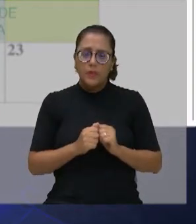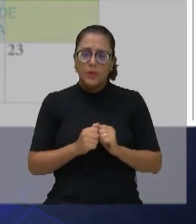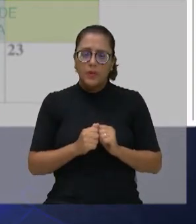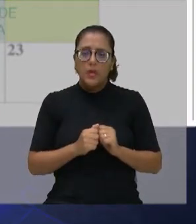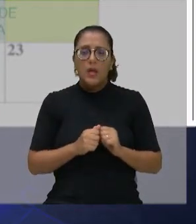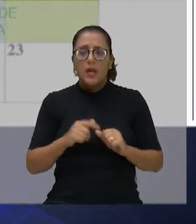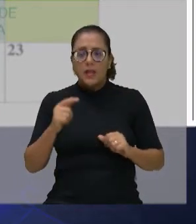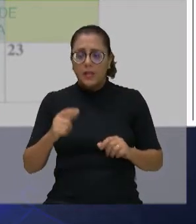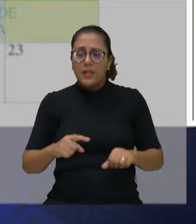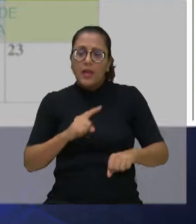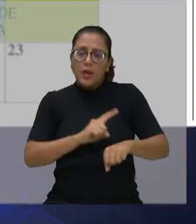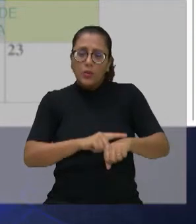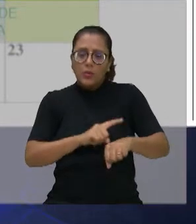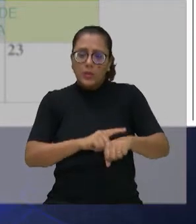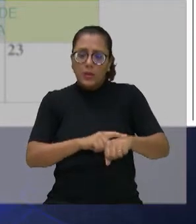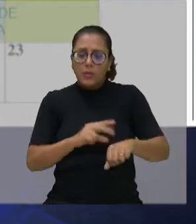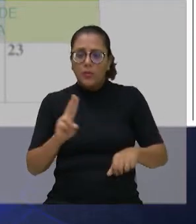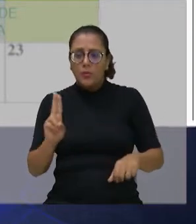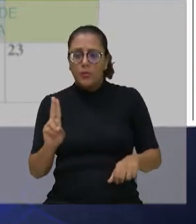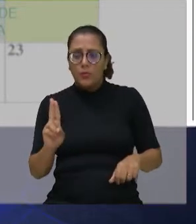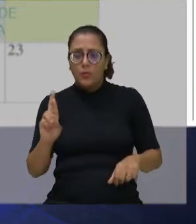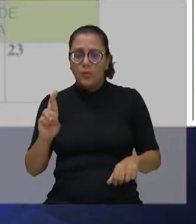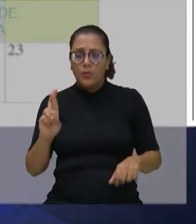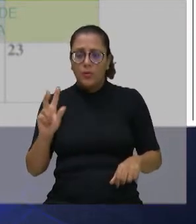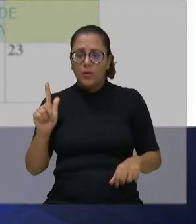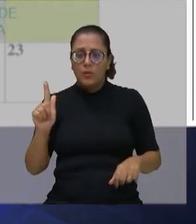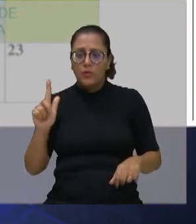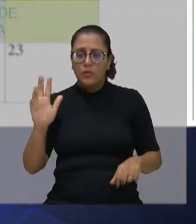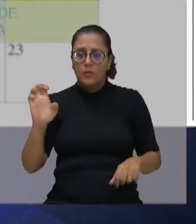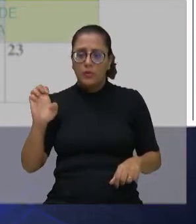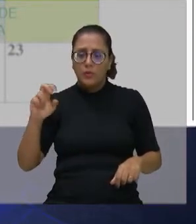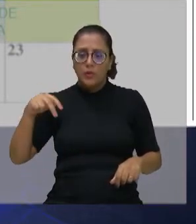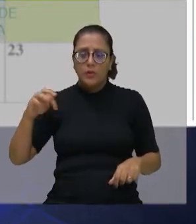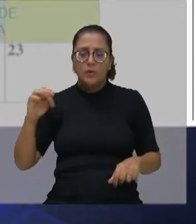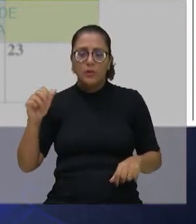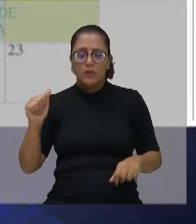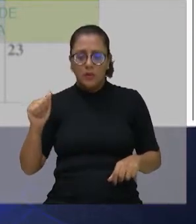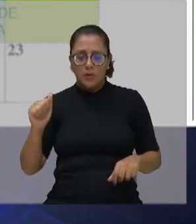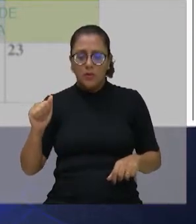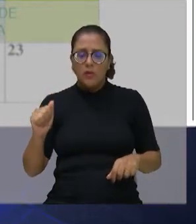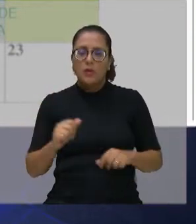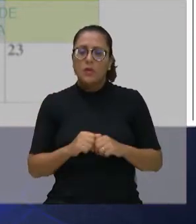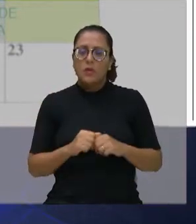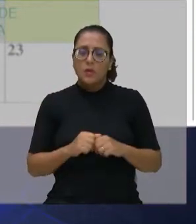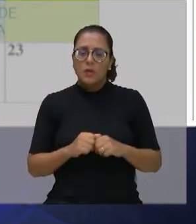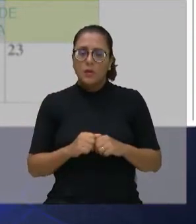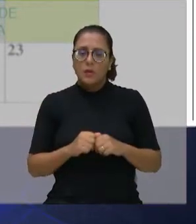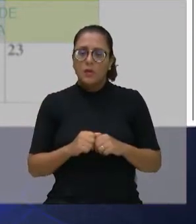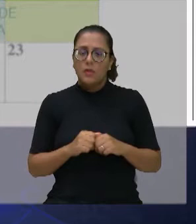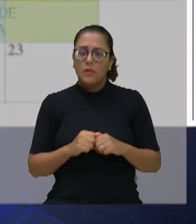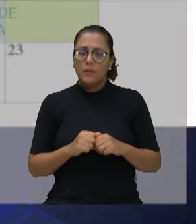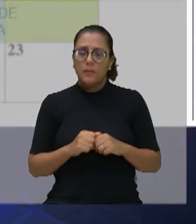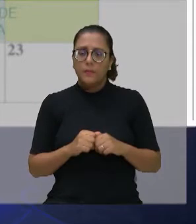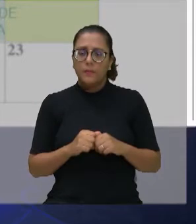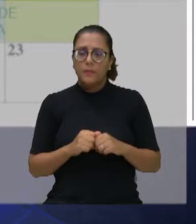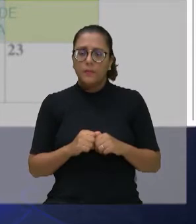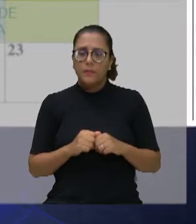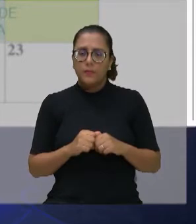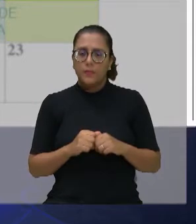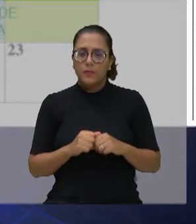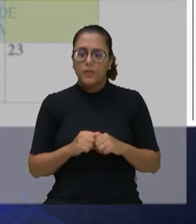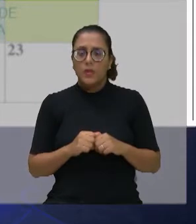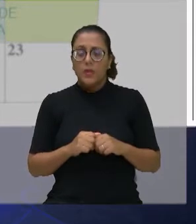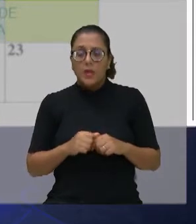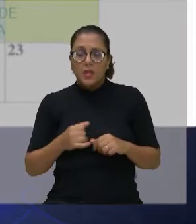de urgência. Sendo isso, ele vindo no... Pegando o